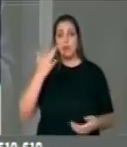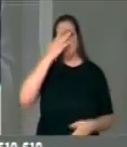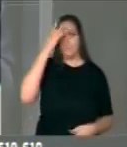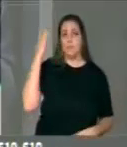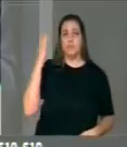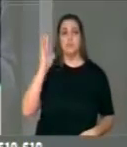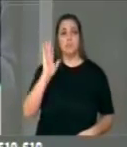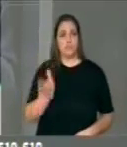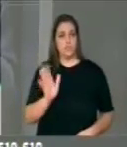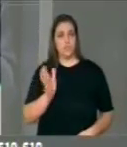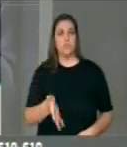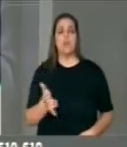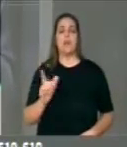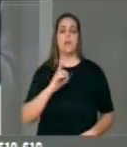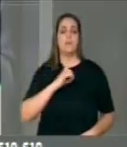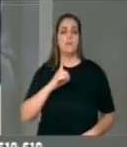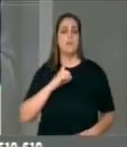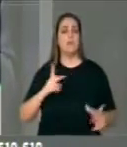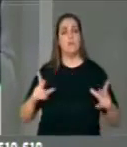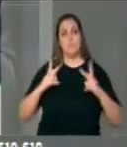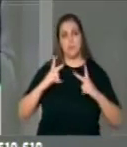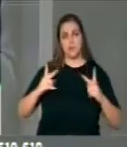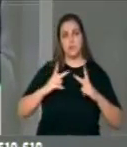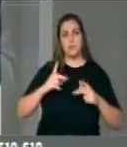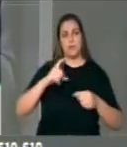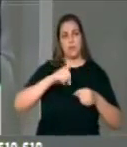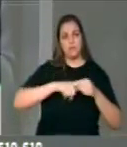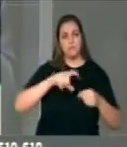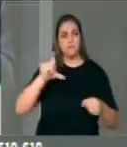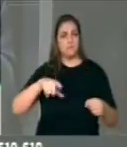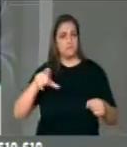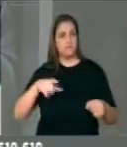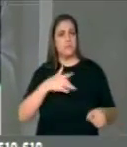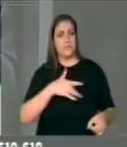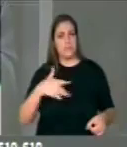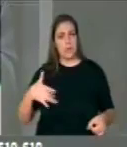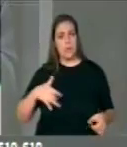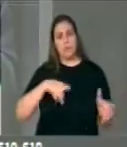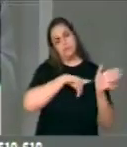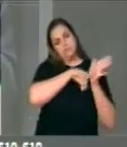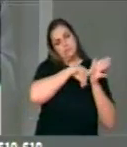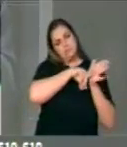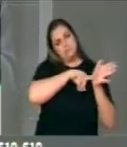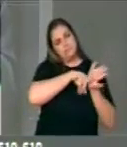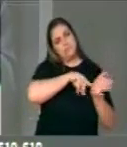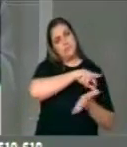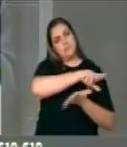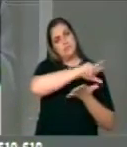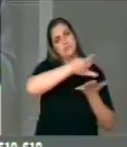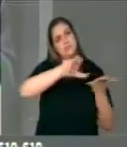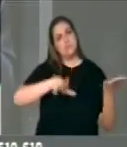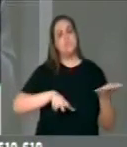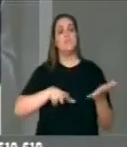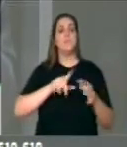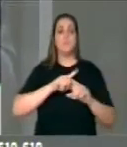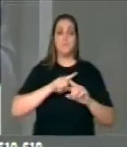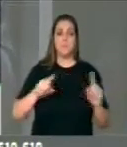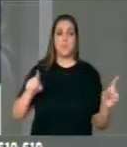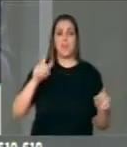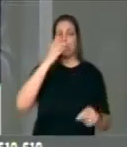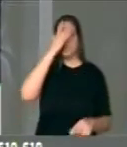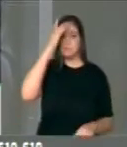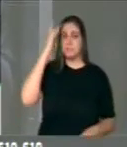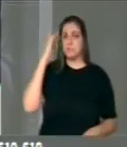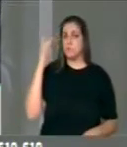têm acesso aos serviços privados passam a realizar mais exames e procedimentos sem que as pessoas que